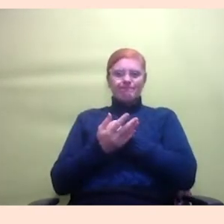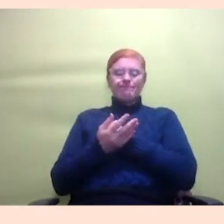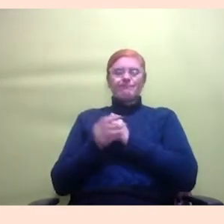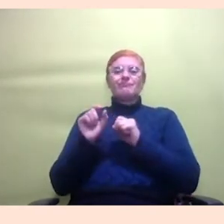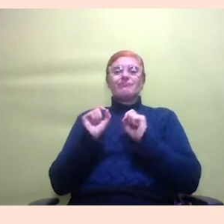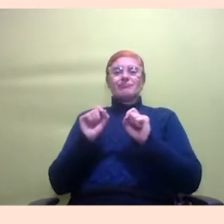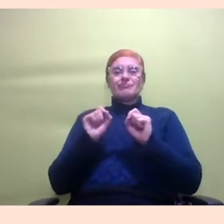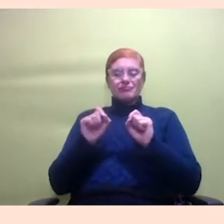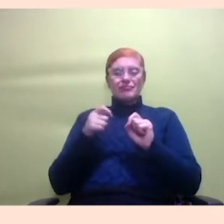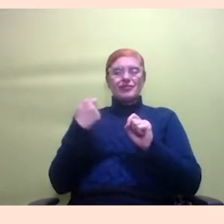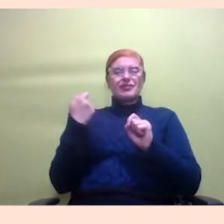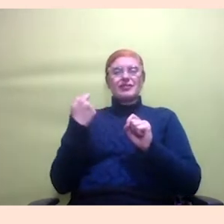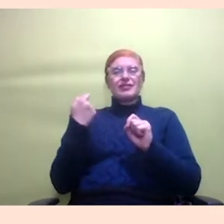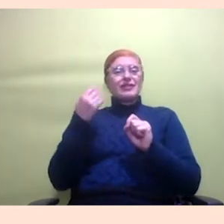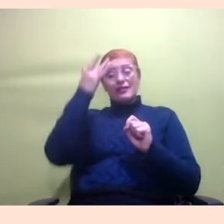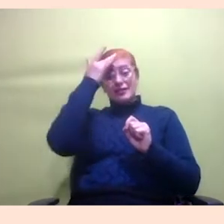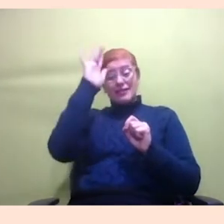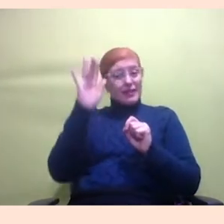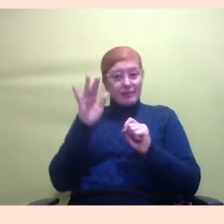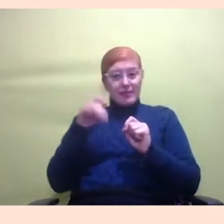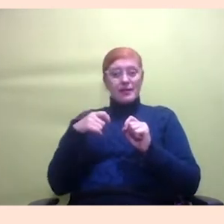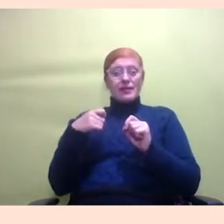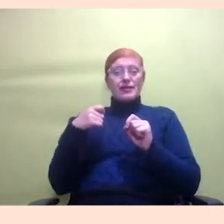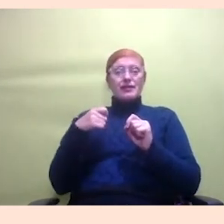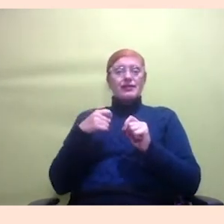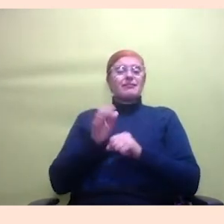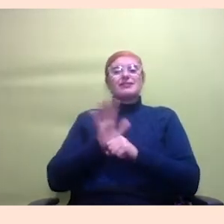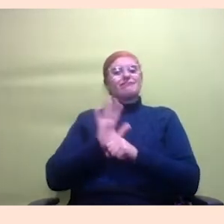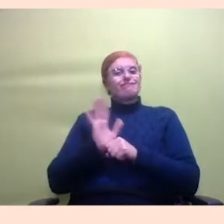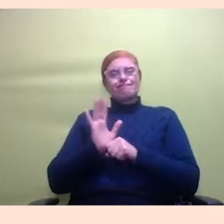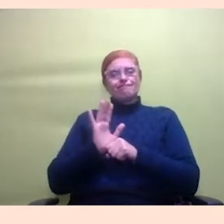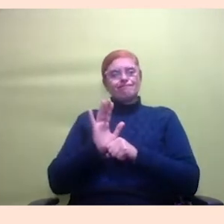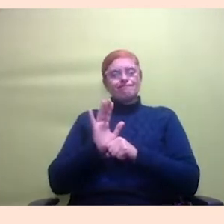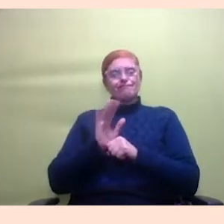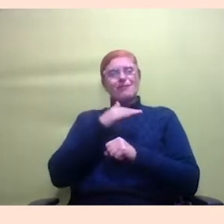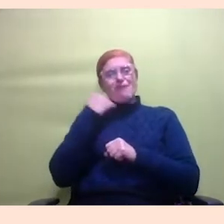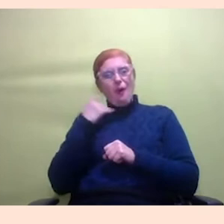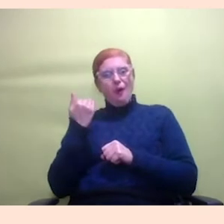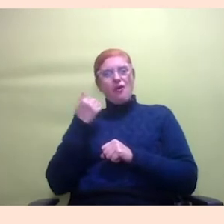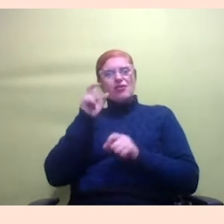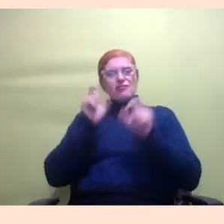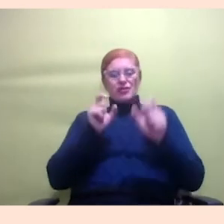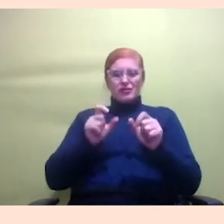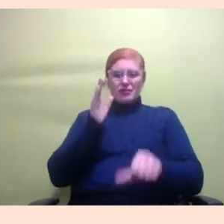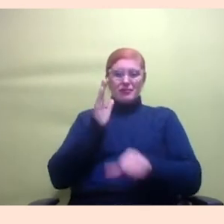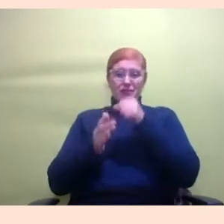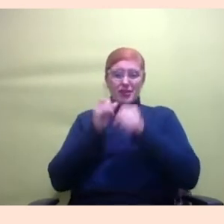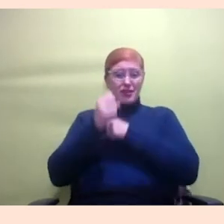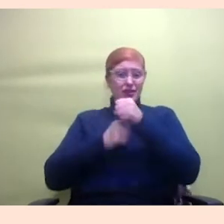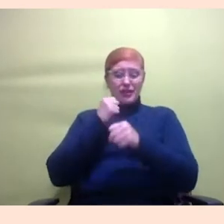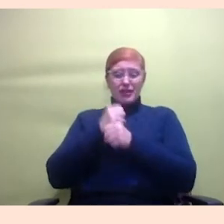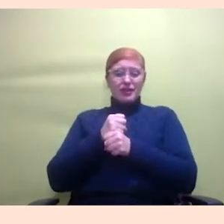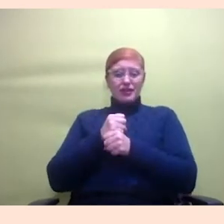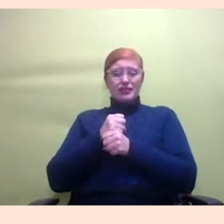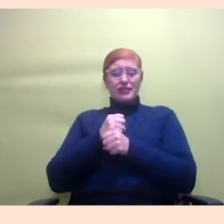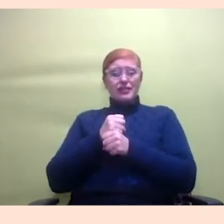e aí a gente não sabia que era pra se despedir das pessoas então em vários momentos esse é o primeiro ano que eu passo o dia das mães sem minha mãe é o primeiro ano